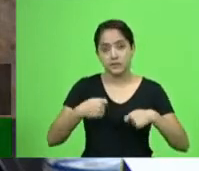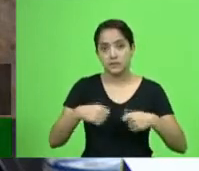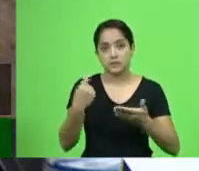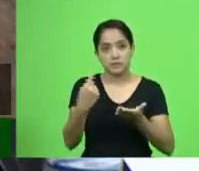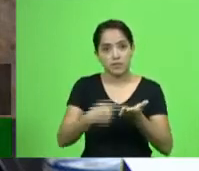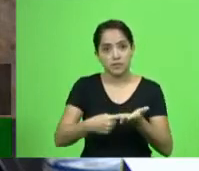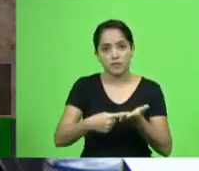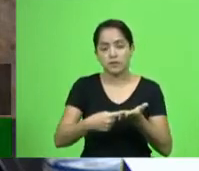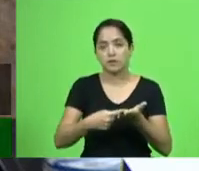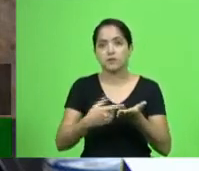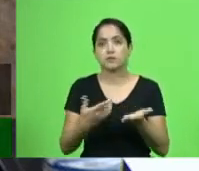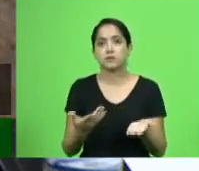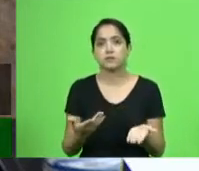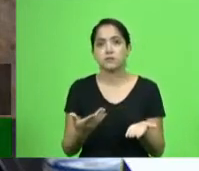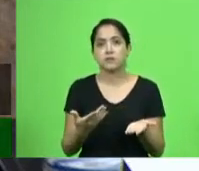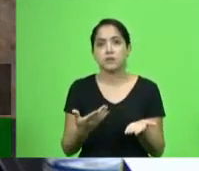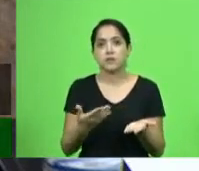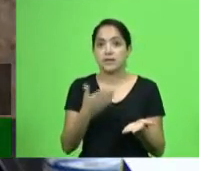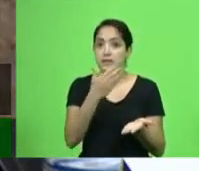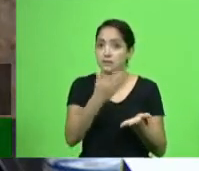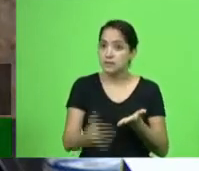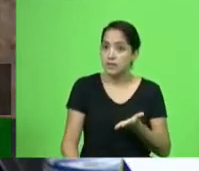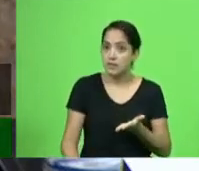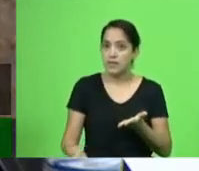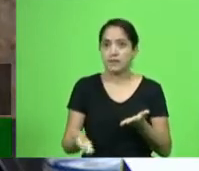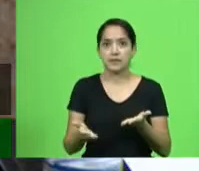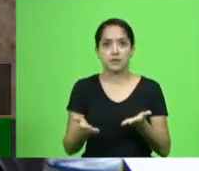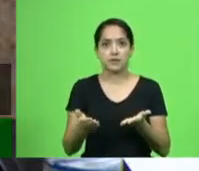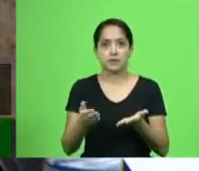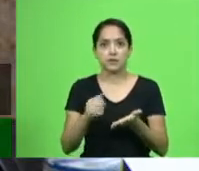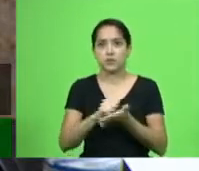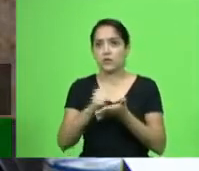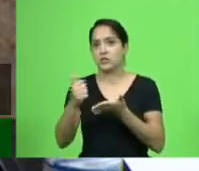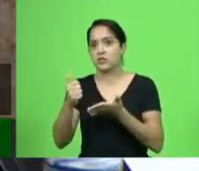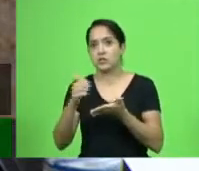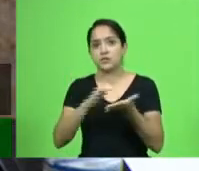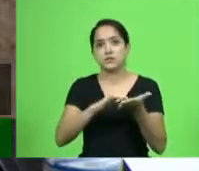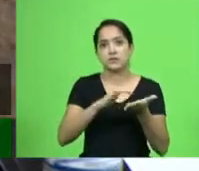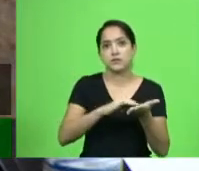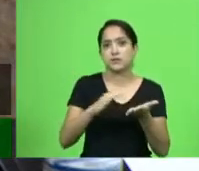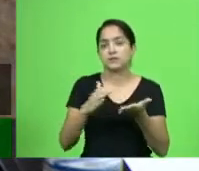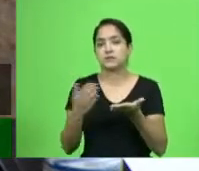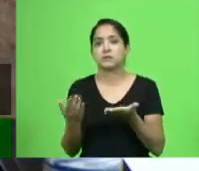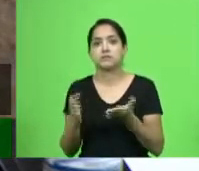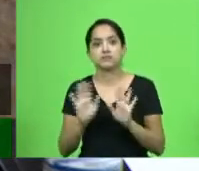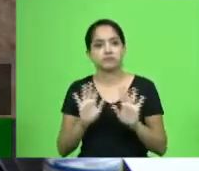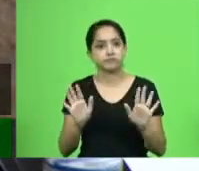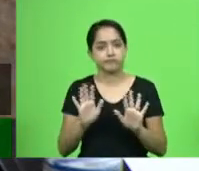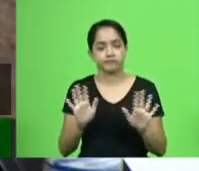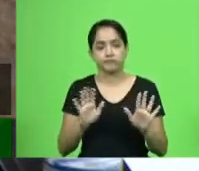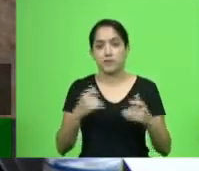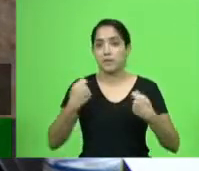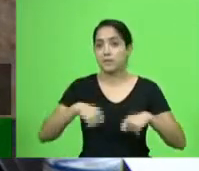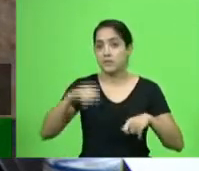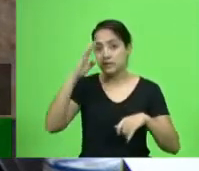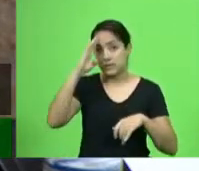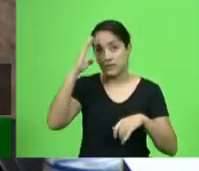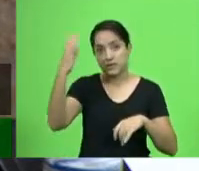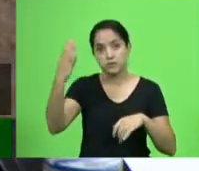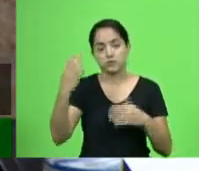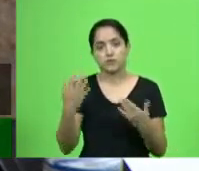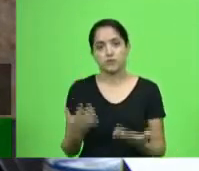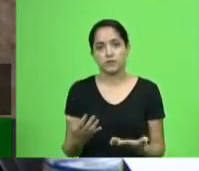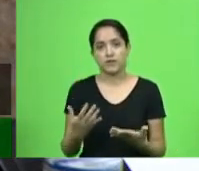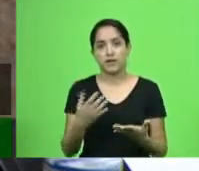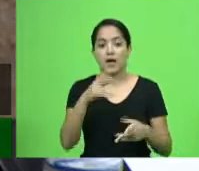resolver o problema. Quem está perdendo aqui não é a agenda do secretário que vai para cá, vai para lá. Isso não importa. A tem que resolver isso aqui. É o